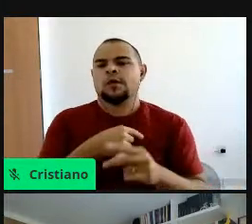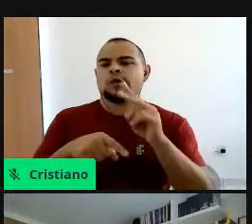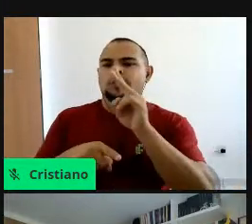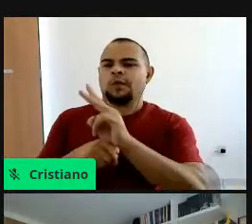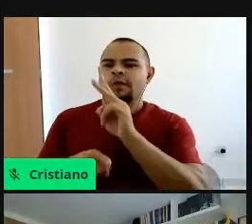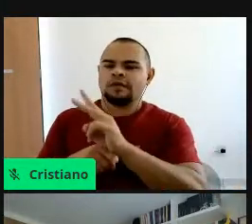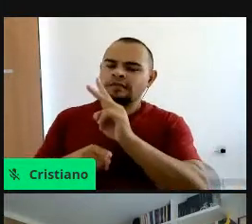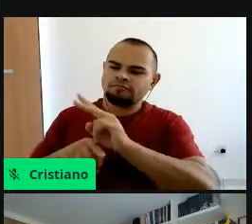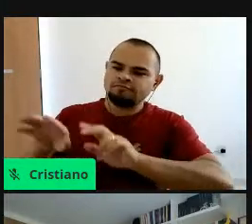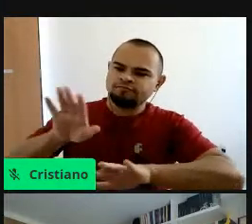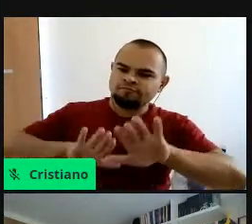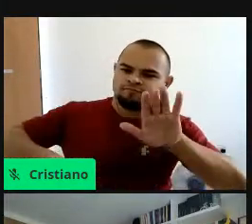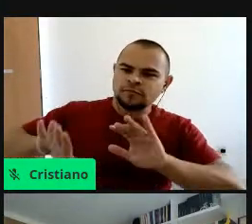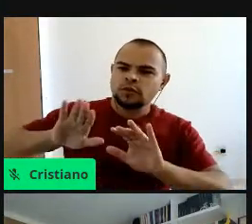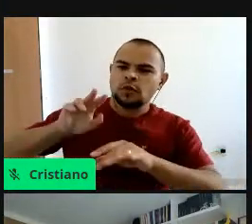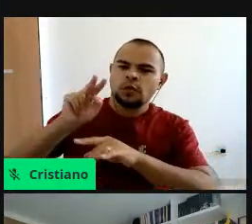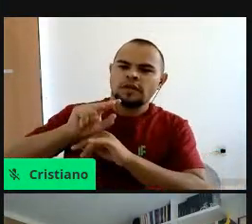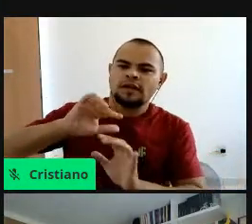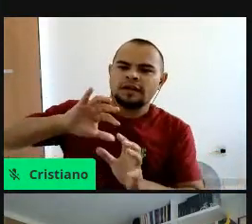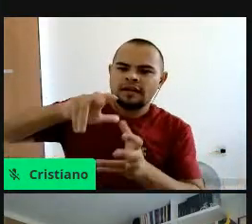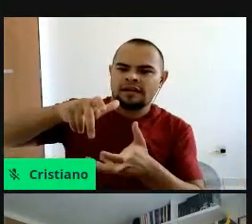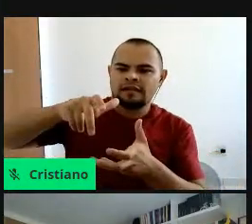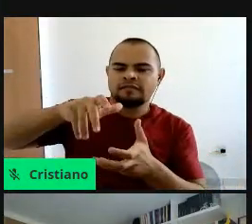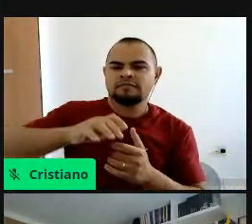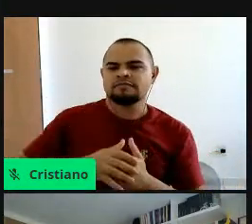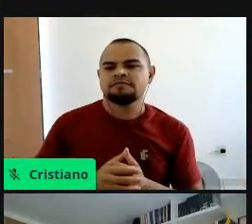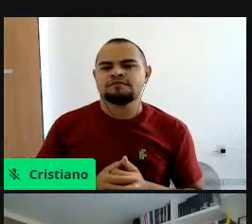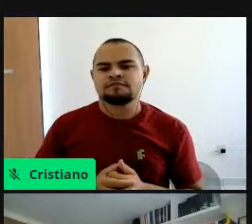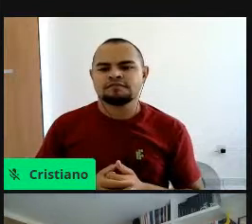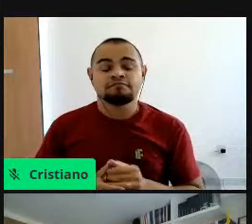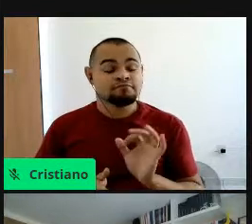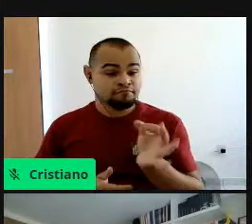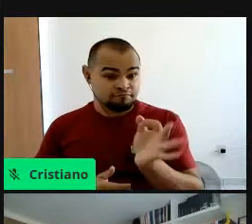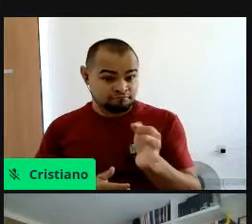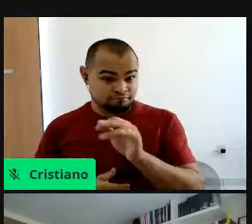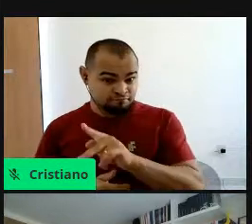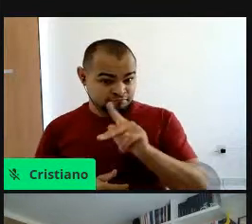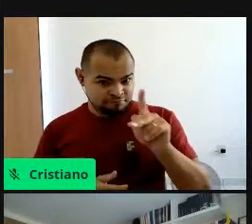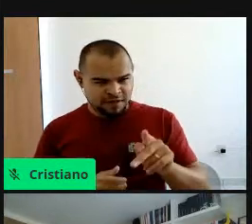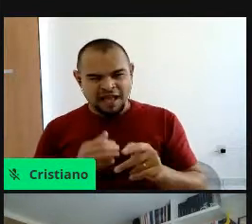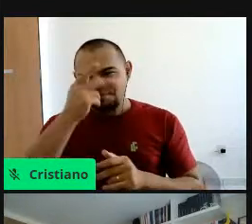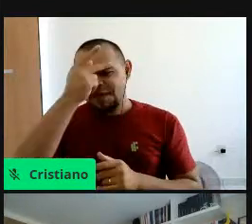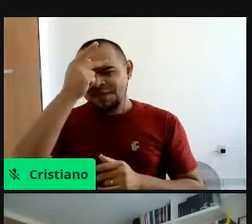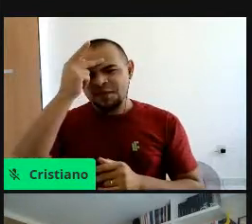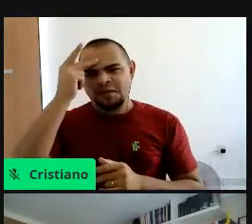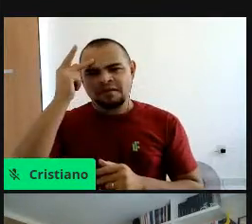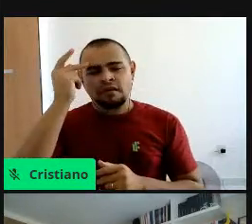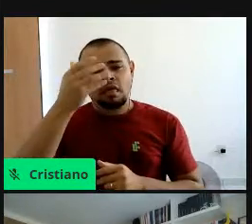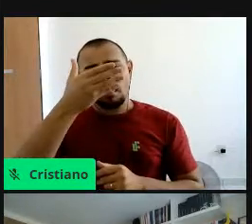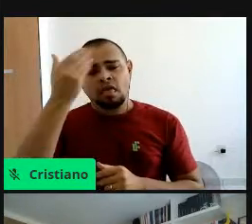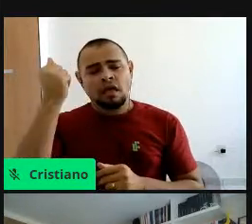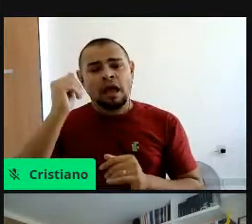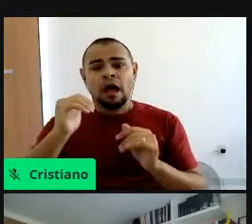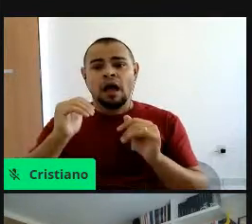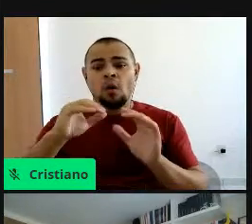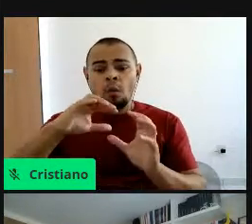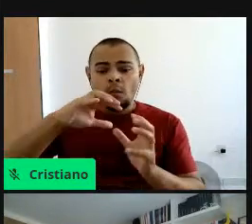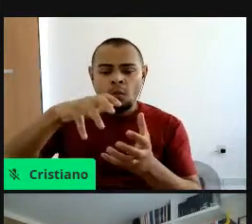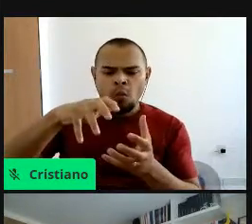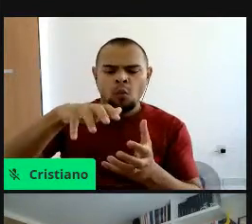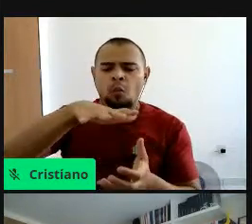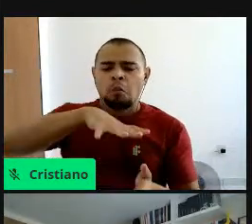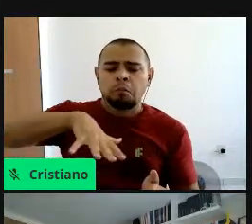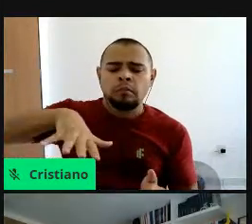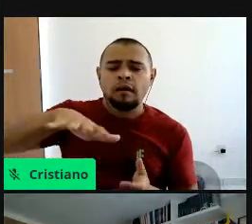do nosso planeta, que é a nossa casa. Exatamente, as pessoas esquecem, né, que a nossa casa é um meio ambiente, né,